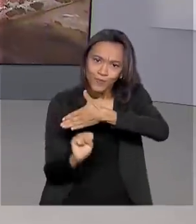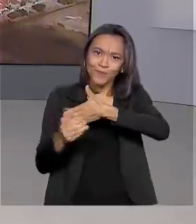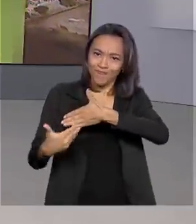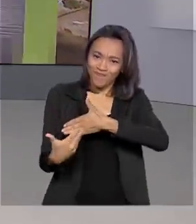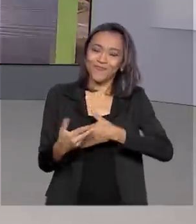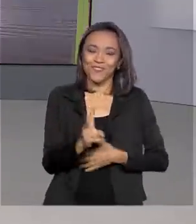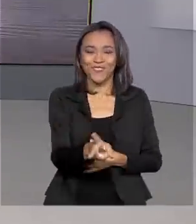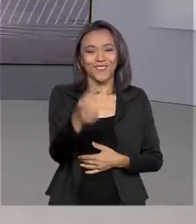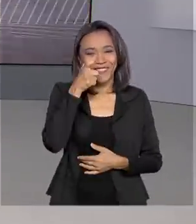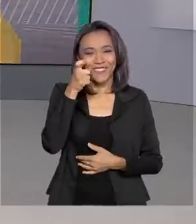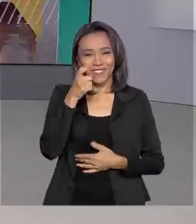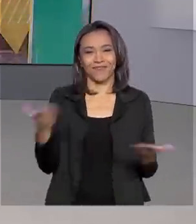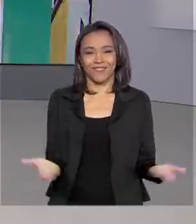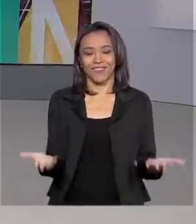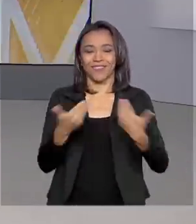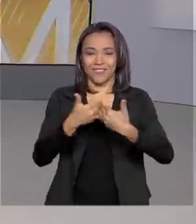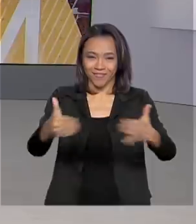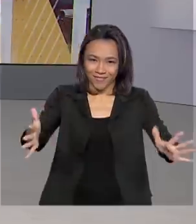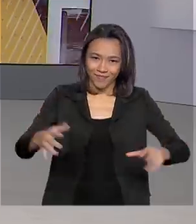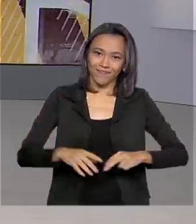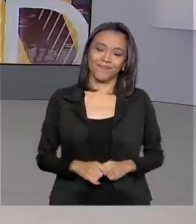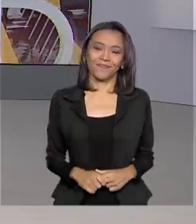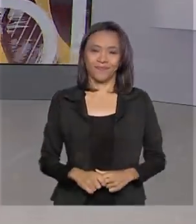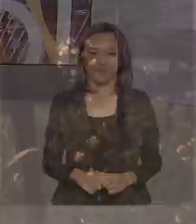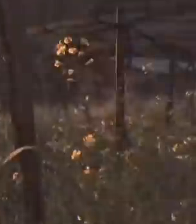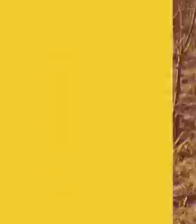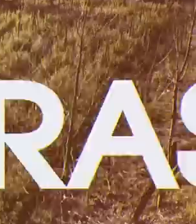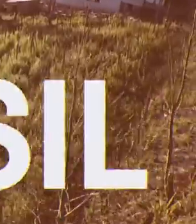Fica com a gente, o Brasil em dia começa agora.